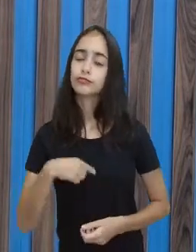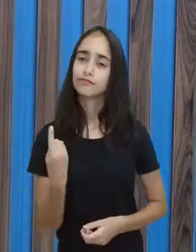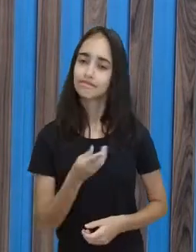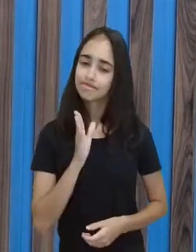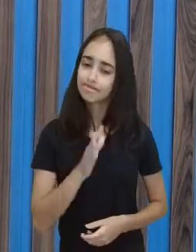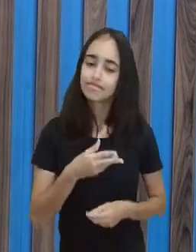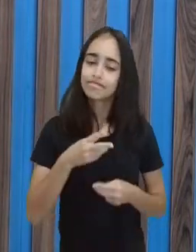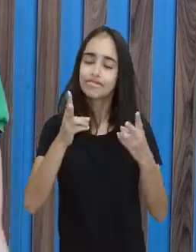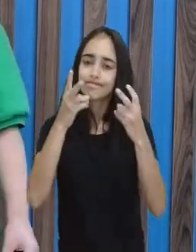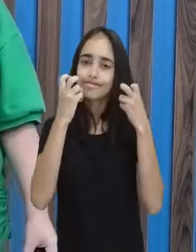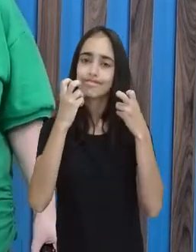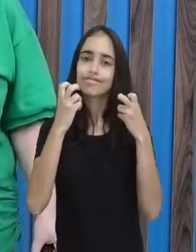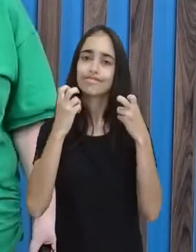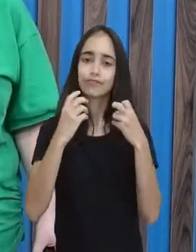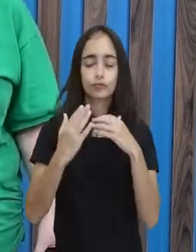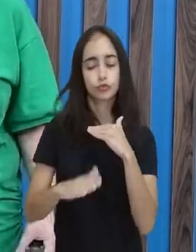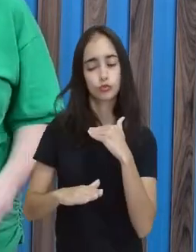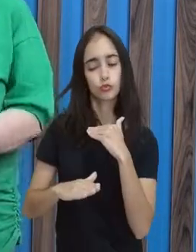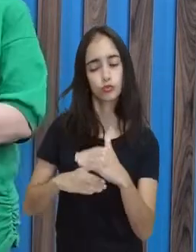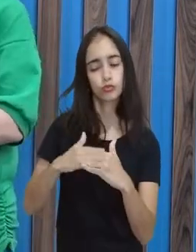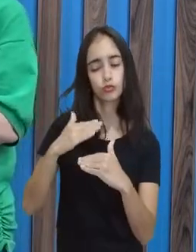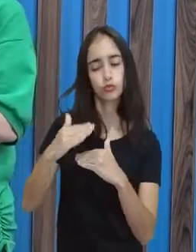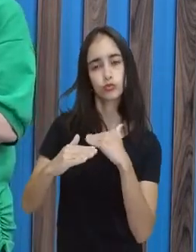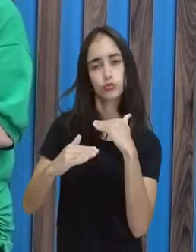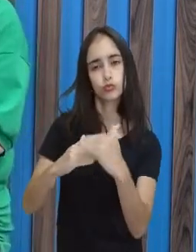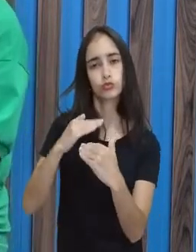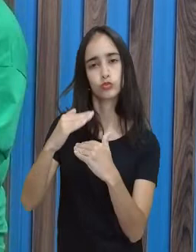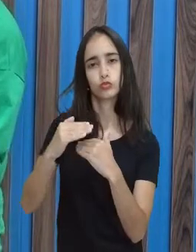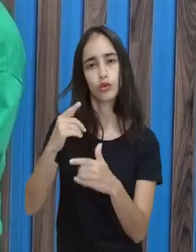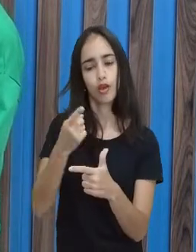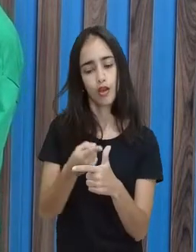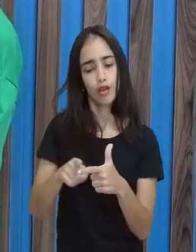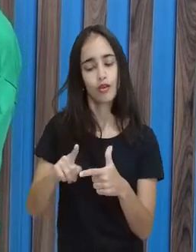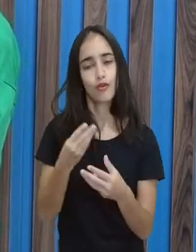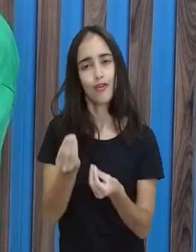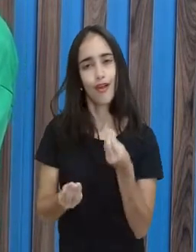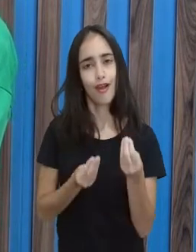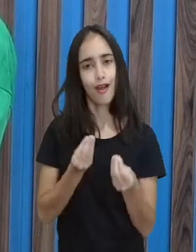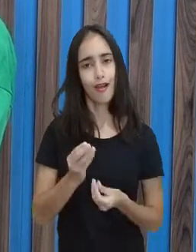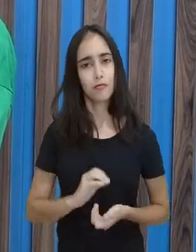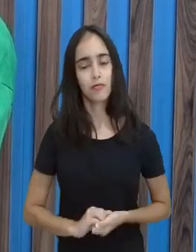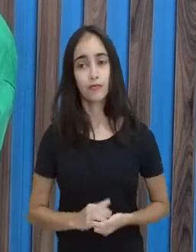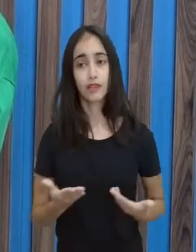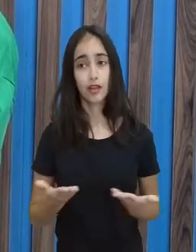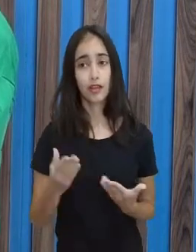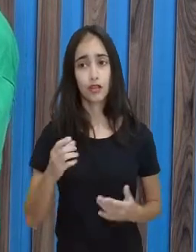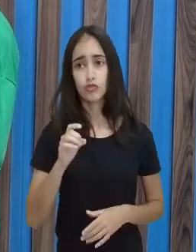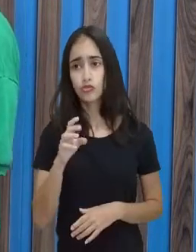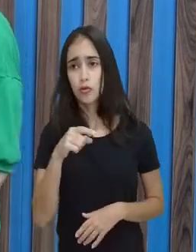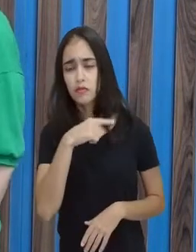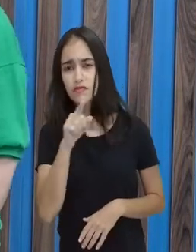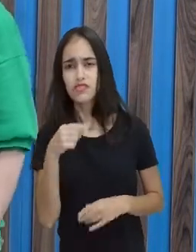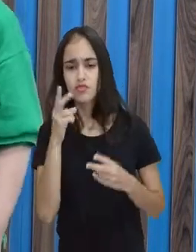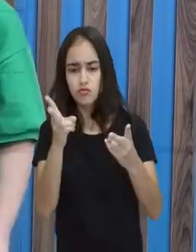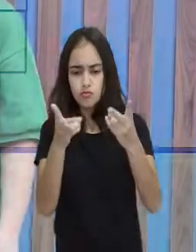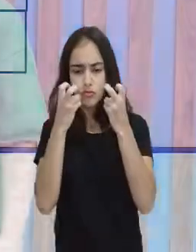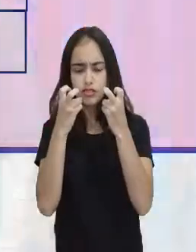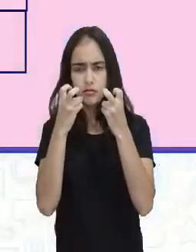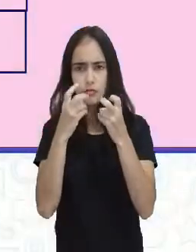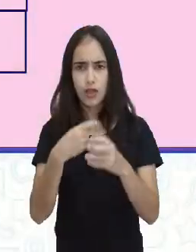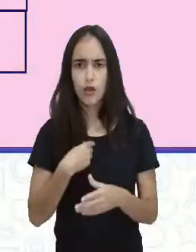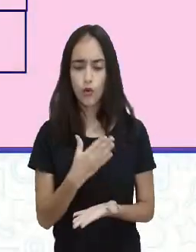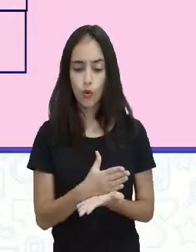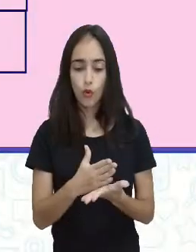no passo a passo dessa divisão. Então, só para vocês perceberem, olha só, eu